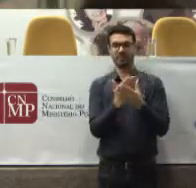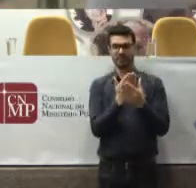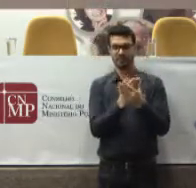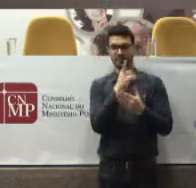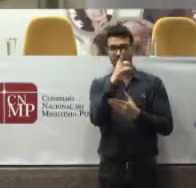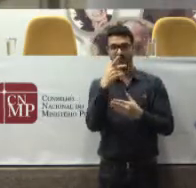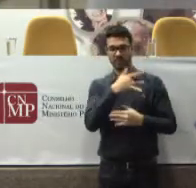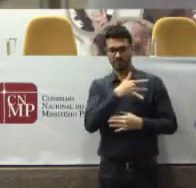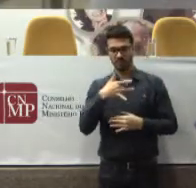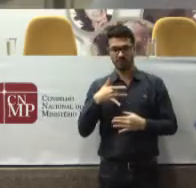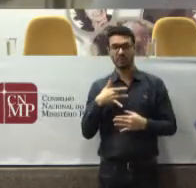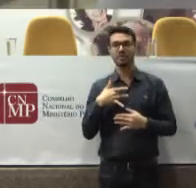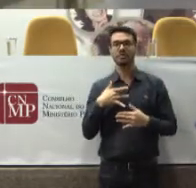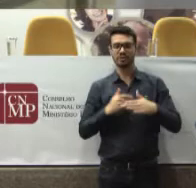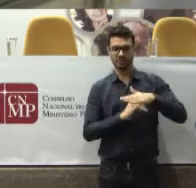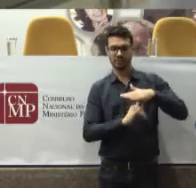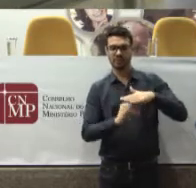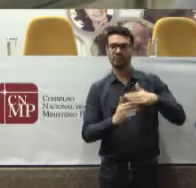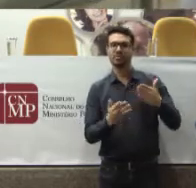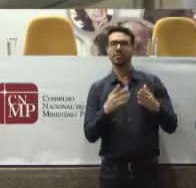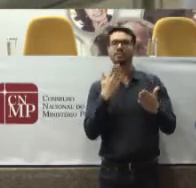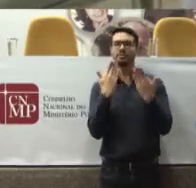um diálogo interinstitucional.